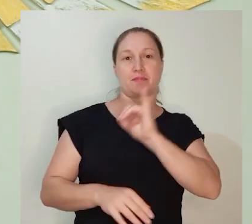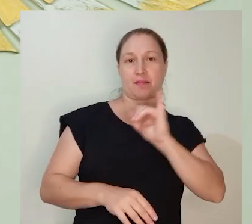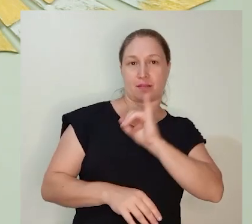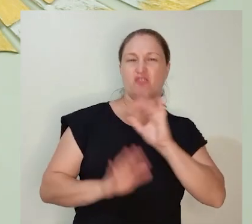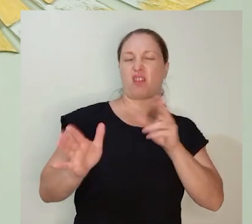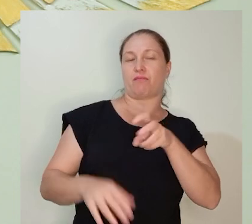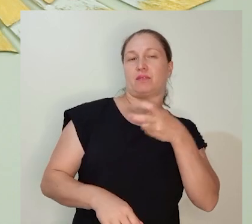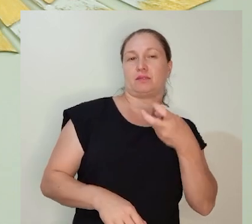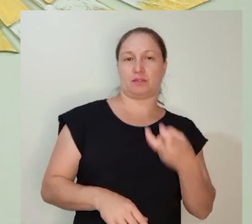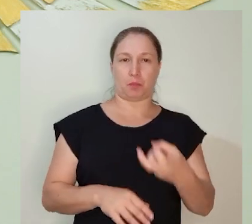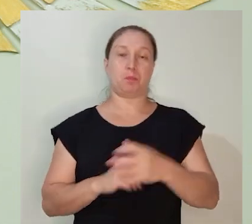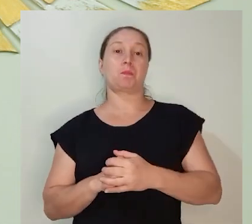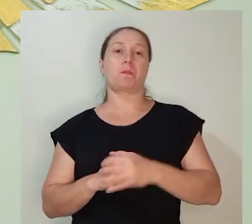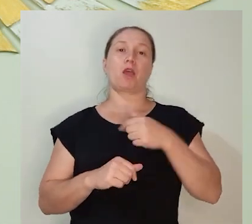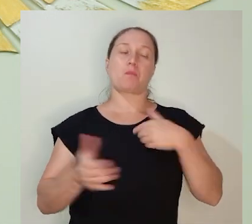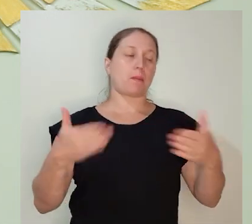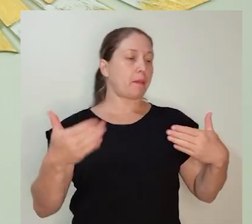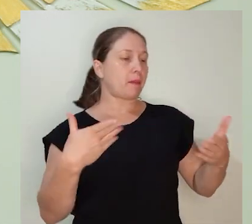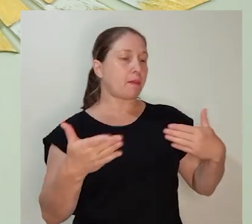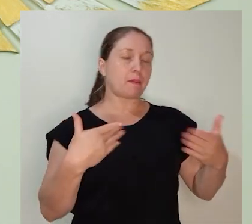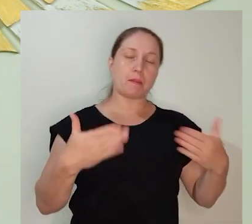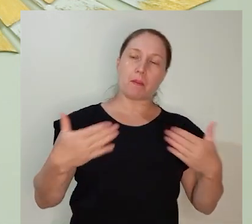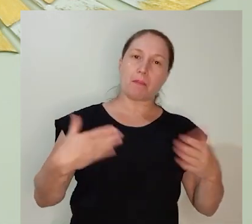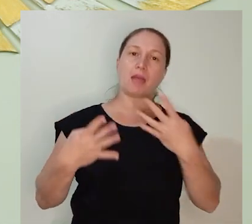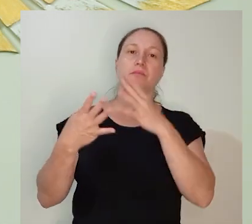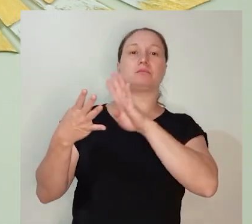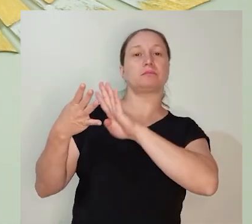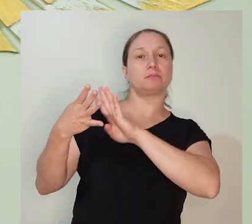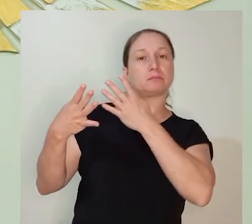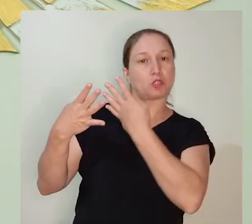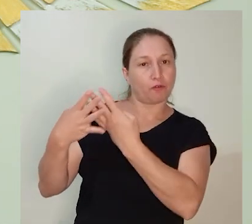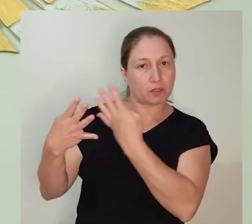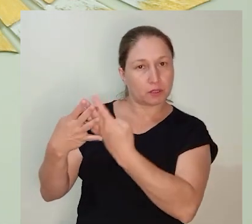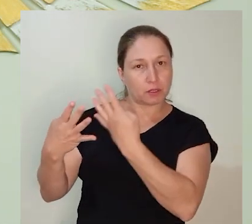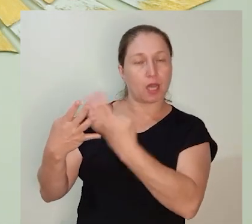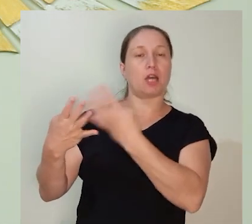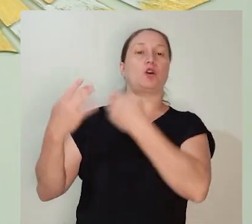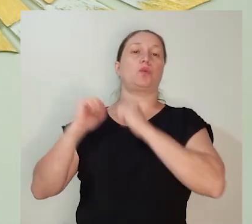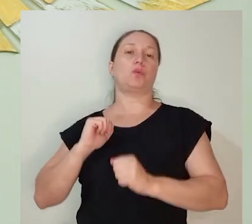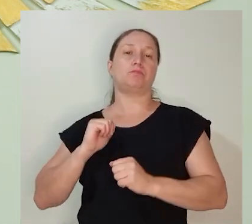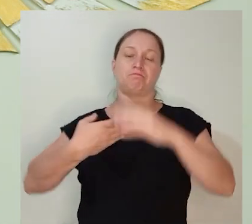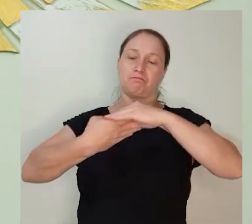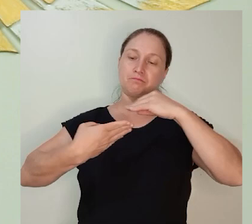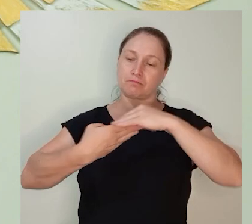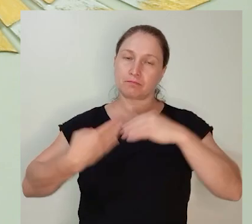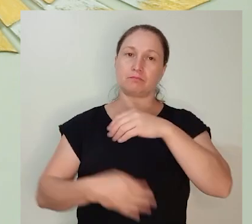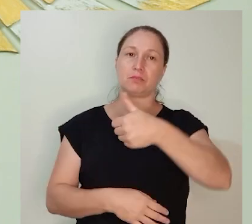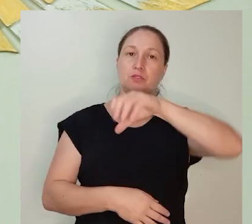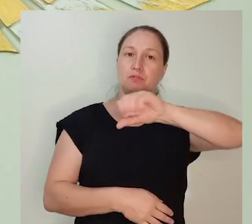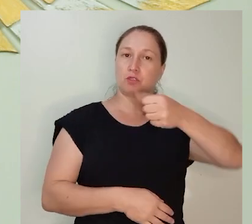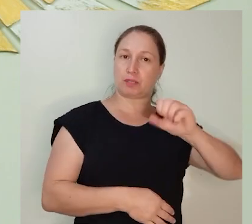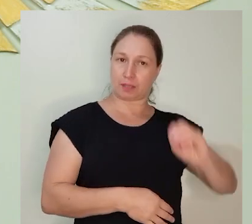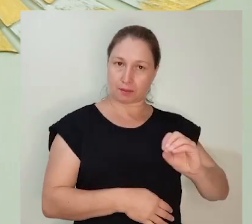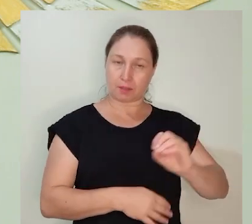hoje falecido. Com as conversações que tive com ele, confissões, orientação, entrei no